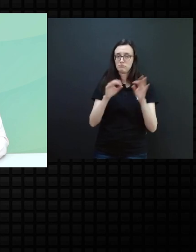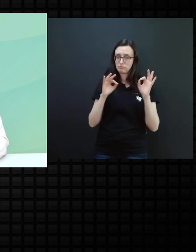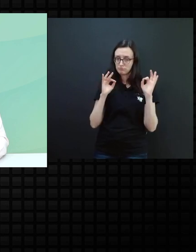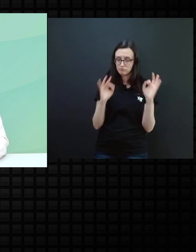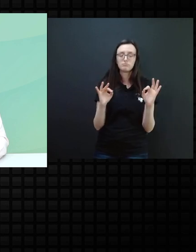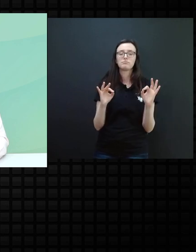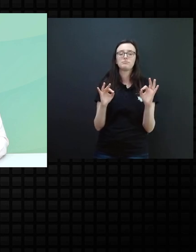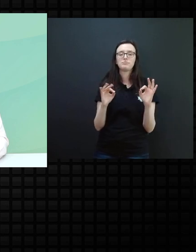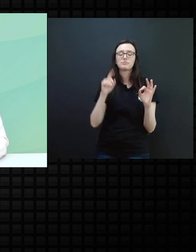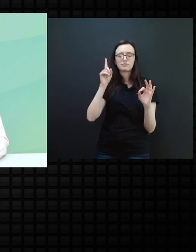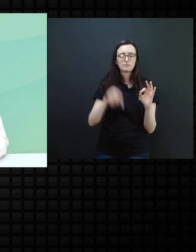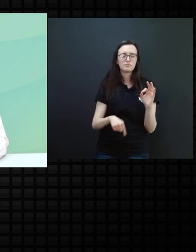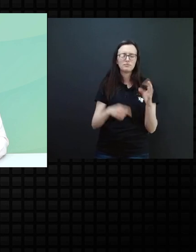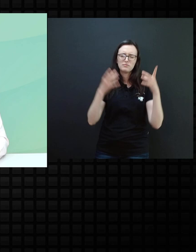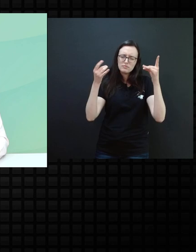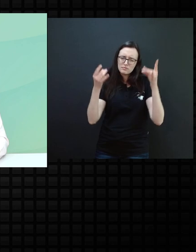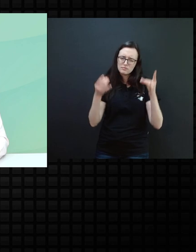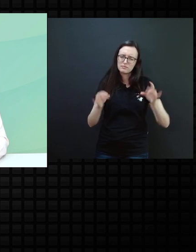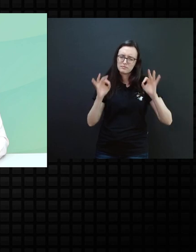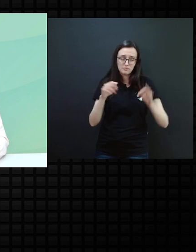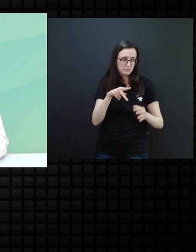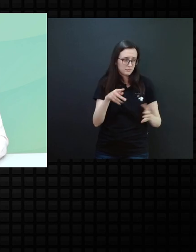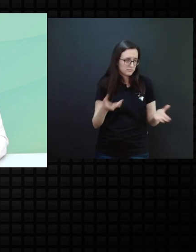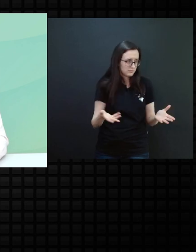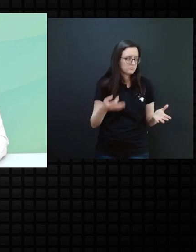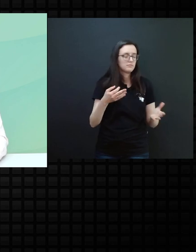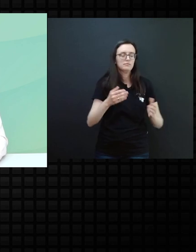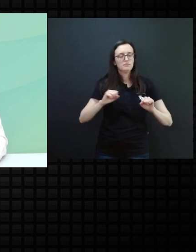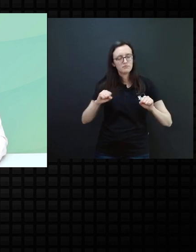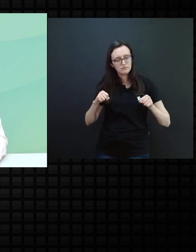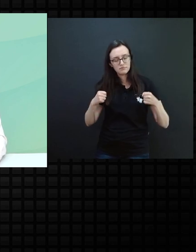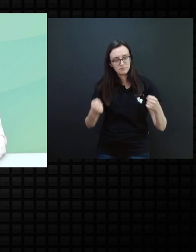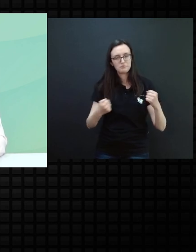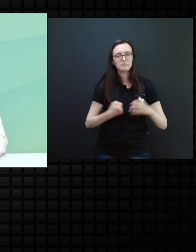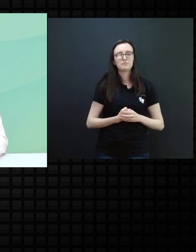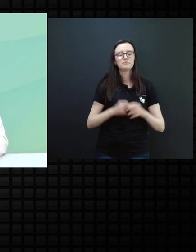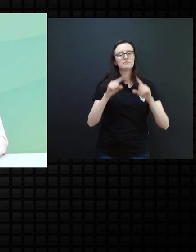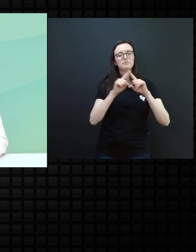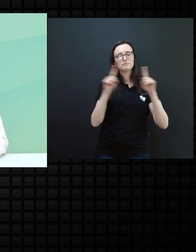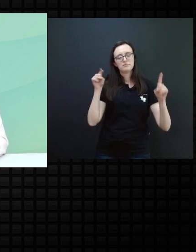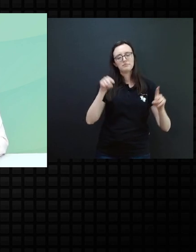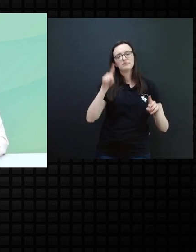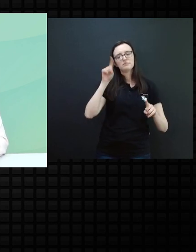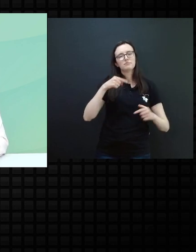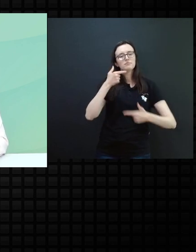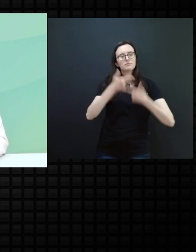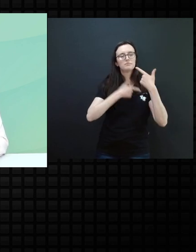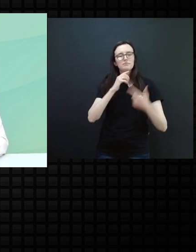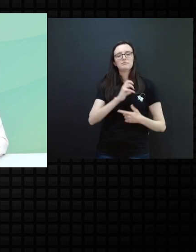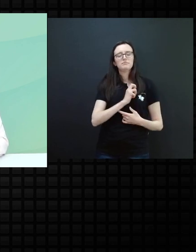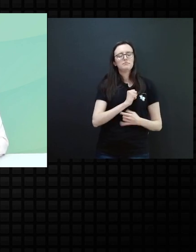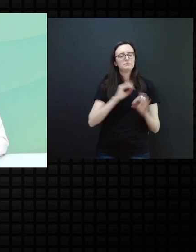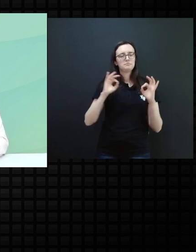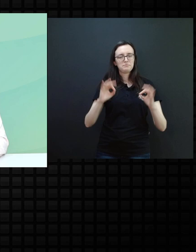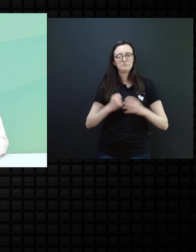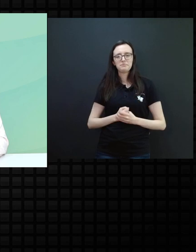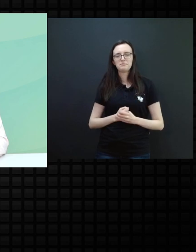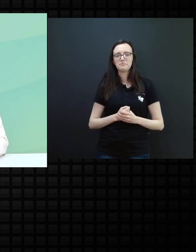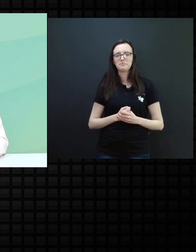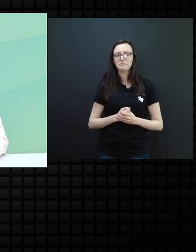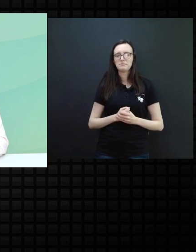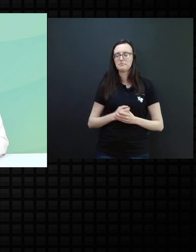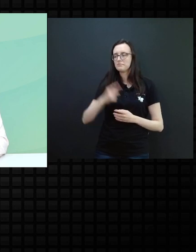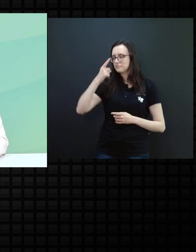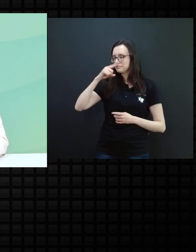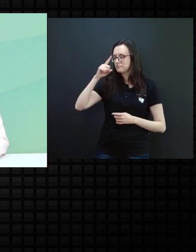muito minucioso, né, professor, de grande dedicação, mas é um trabalho apaixonante. Nossa,